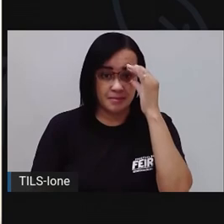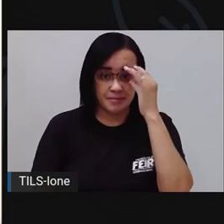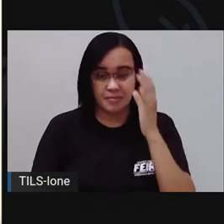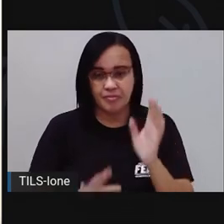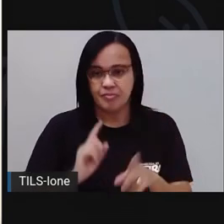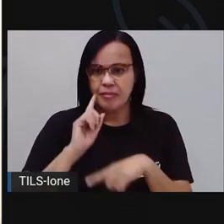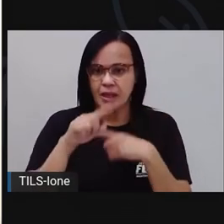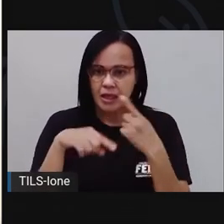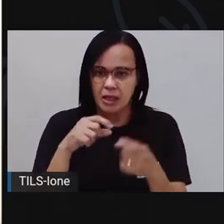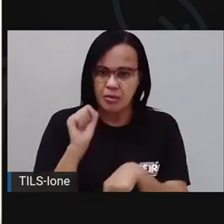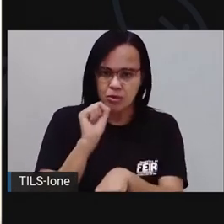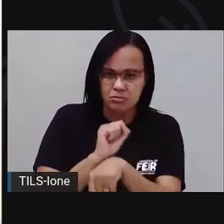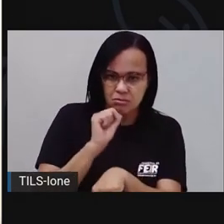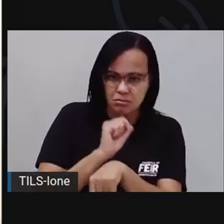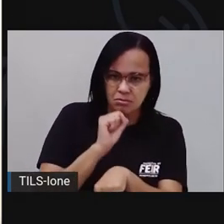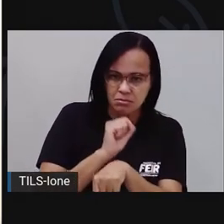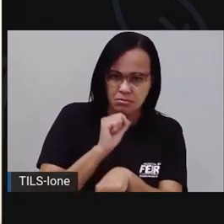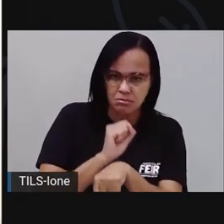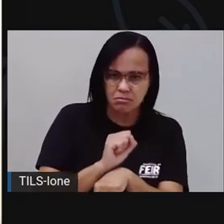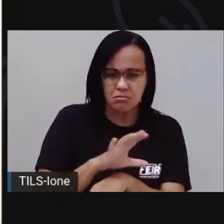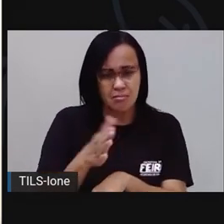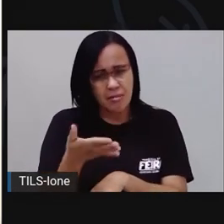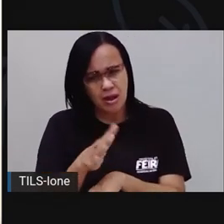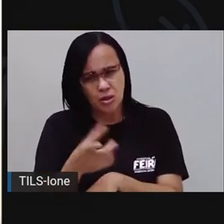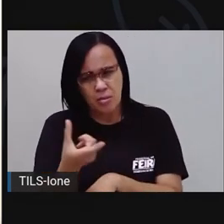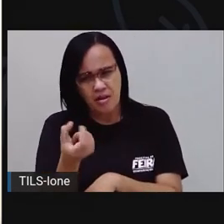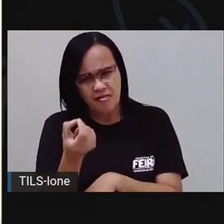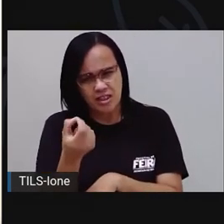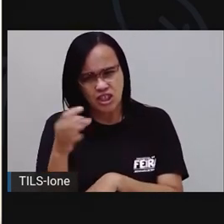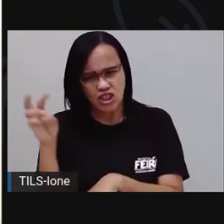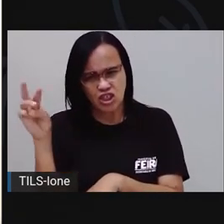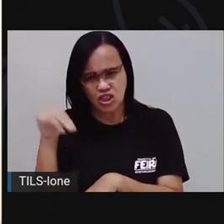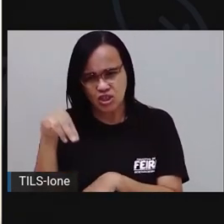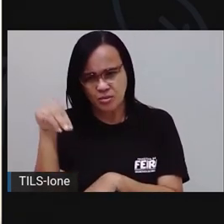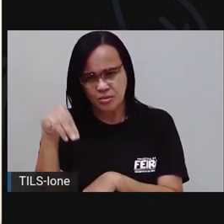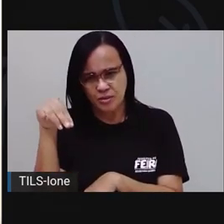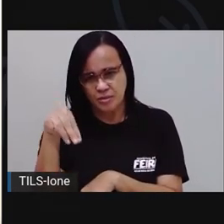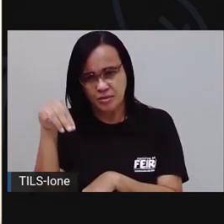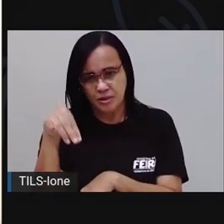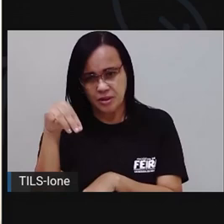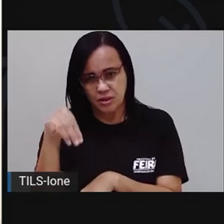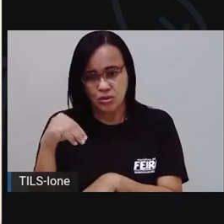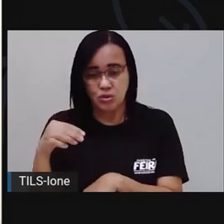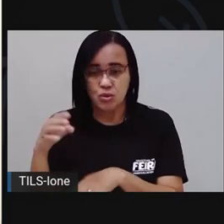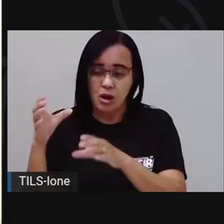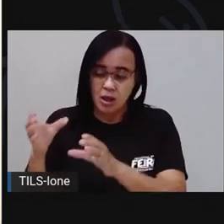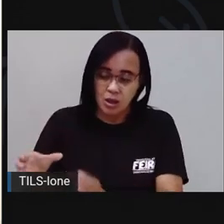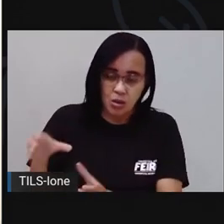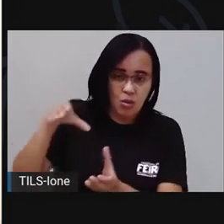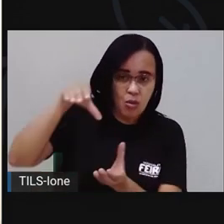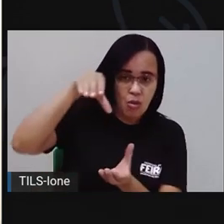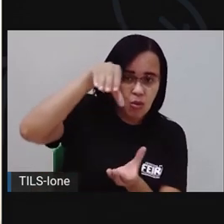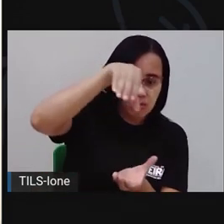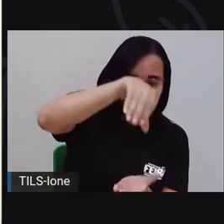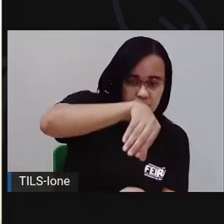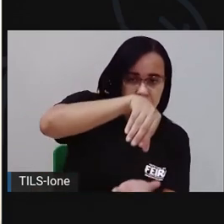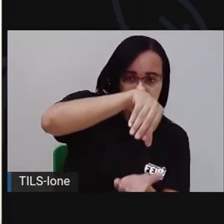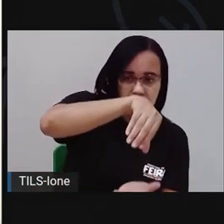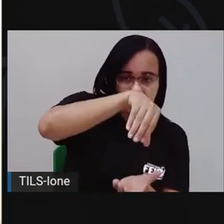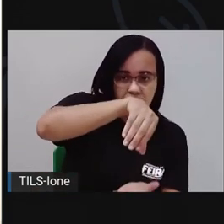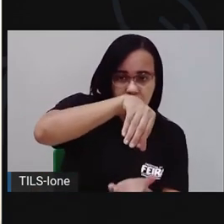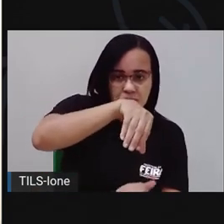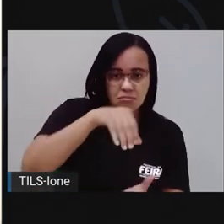né, ela descansou, né? Deu uns 20 minutos mais ou menos. Você coloca ele dentro do cuscuzê. Certo?